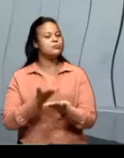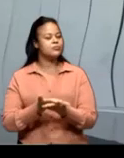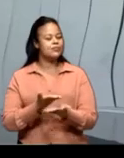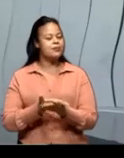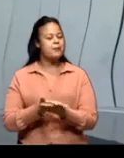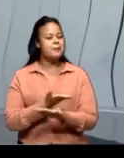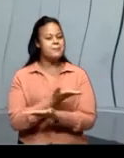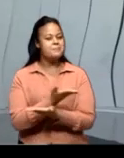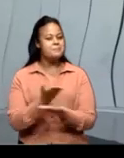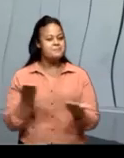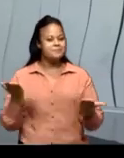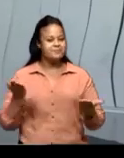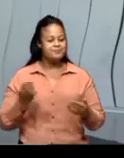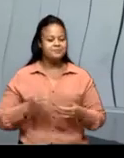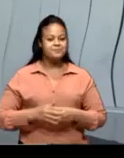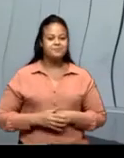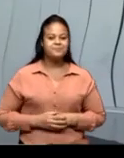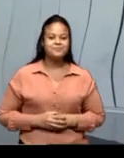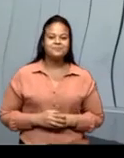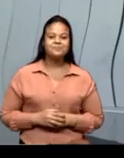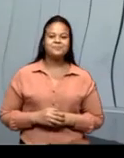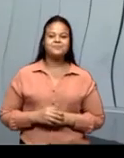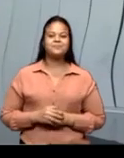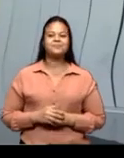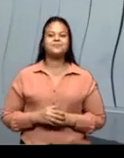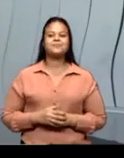aí, então vamos lá.